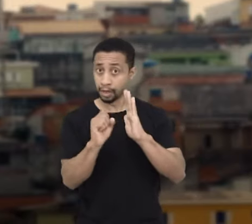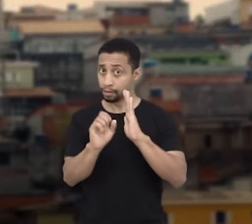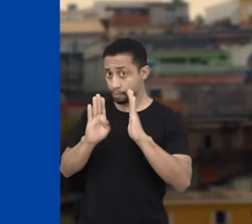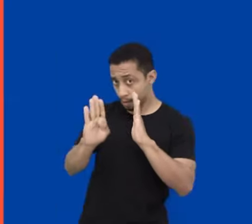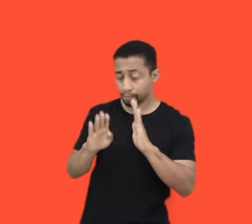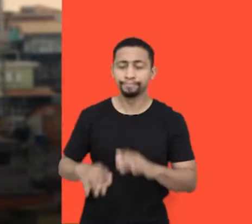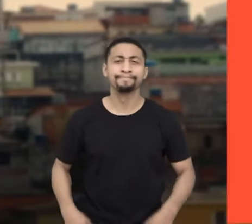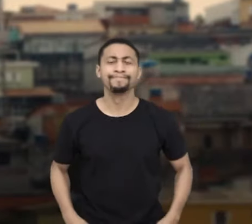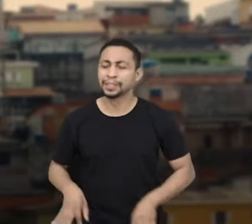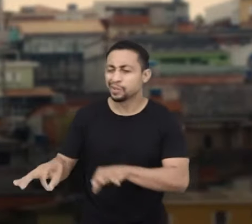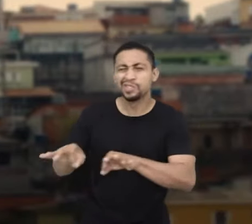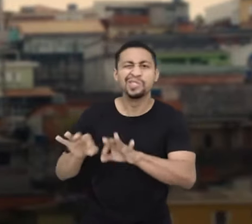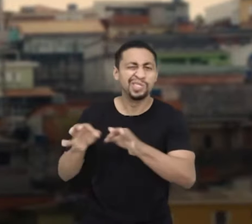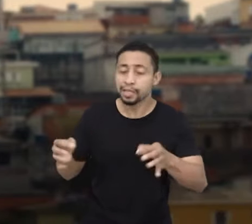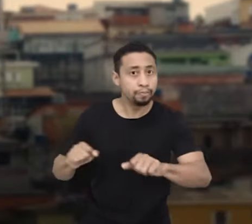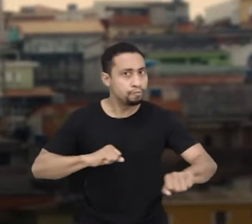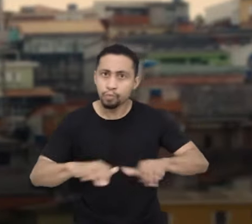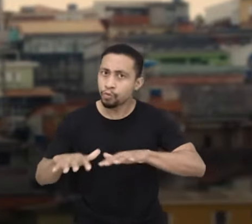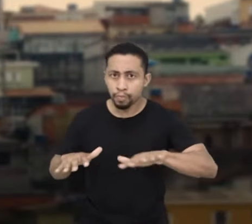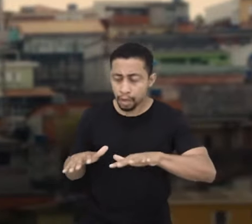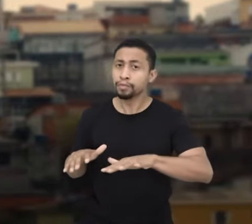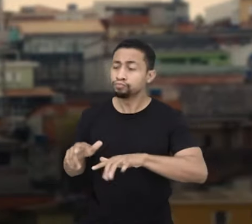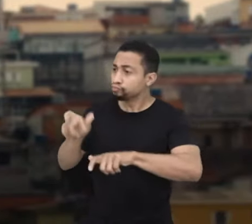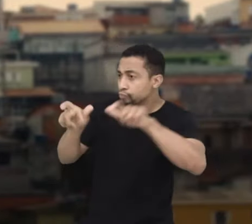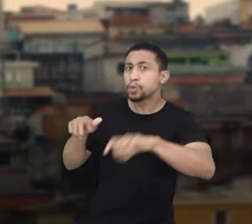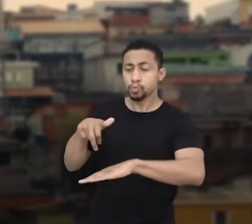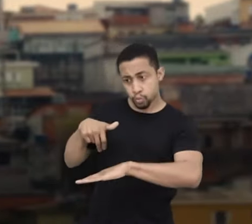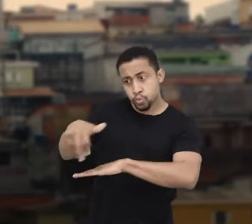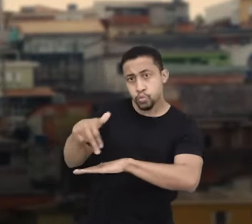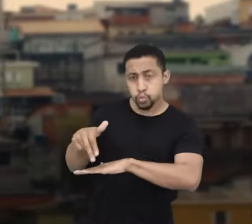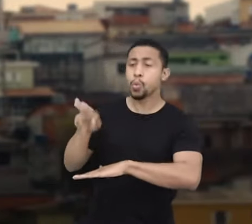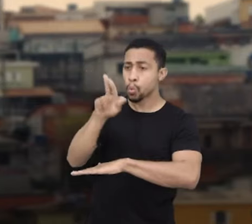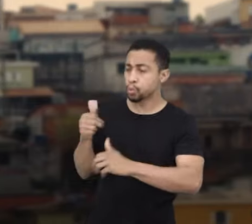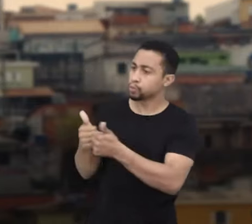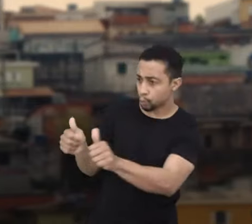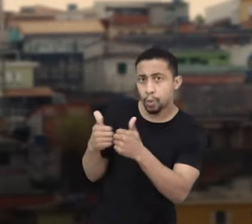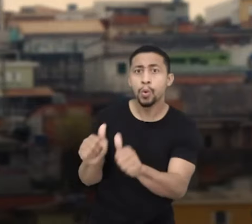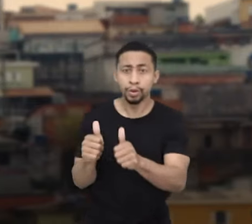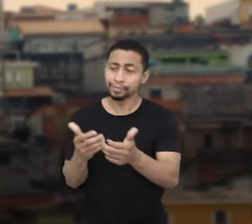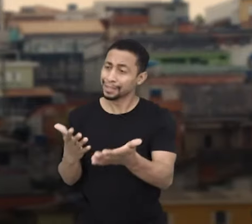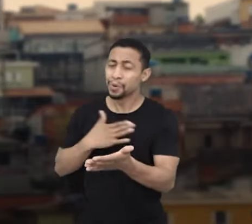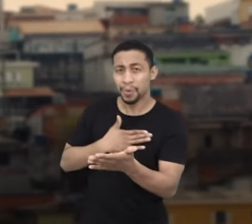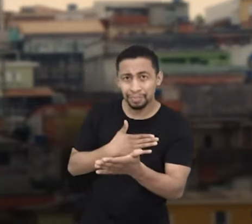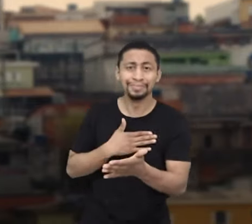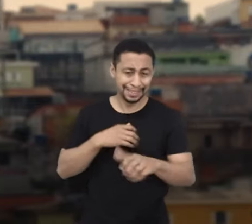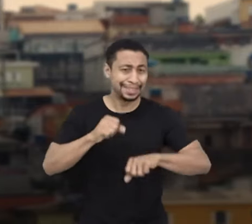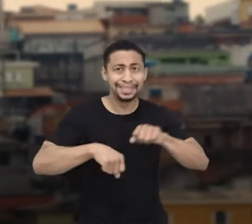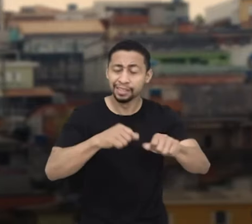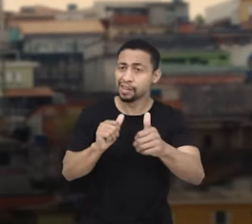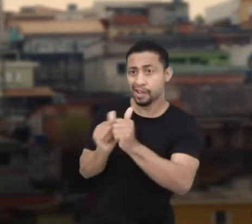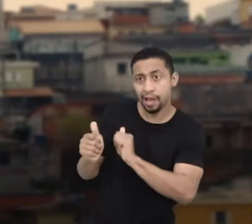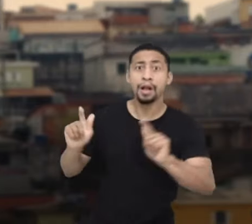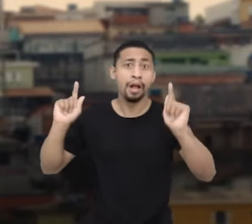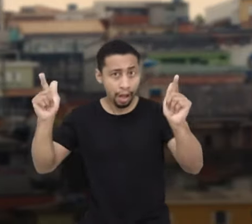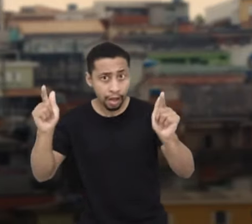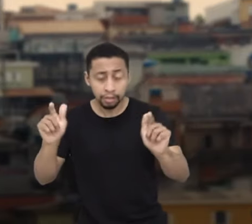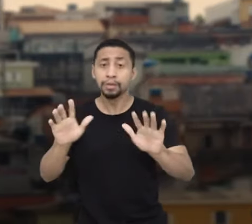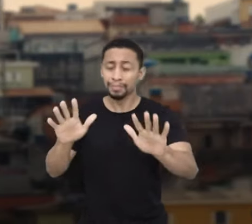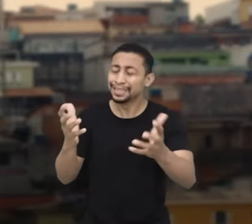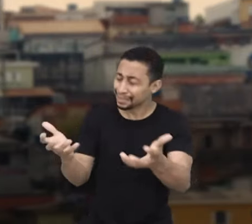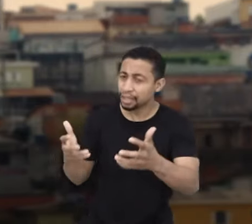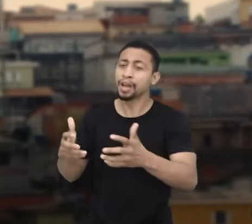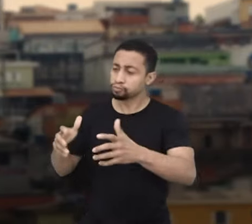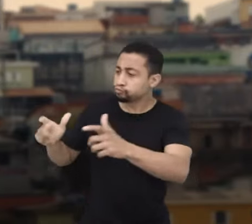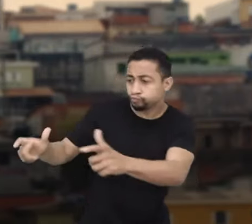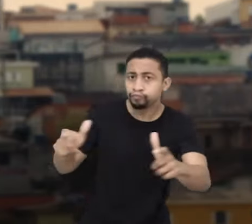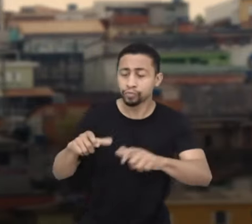PSB. Mais que uma candidatura, somos um movimento. Somos pedestres, gente que pega ônibus, pedala e curte esporte e lazer. Queremos